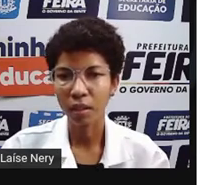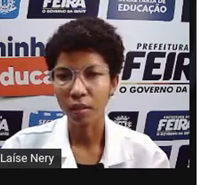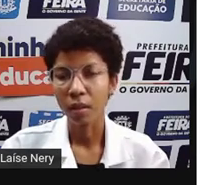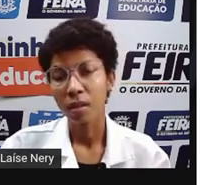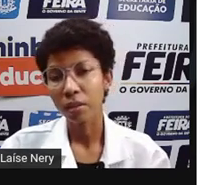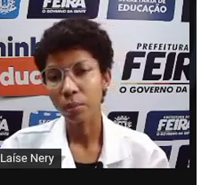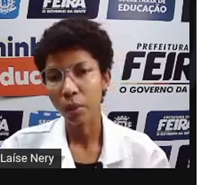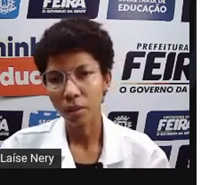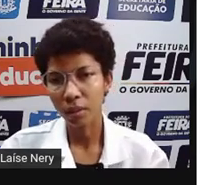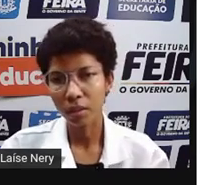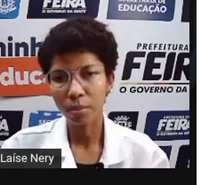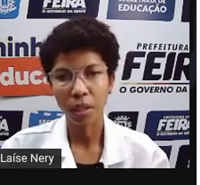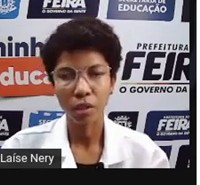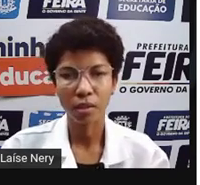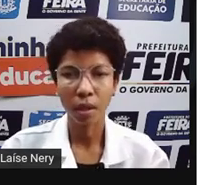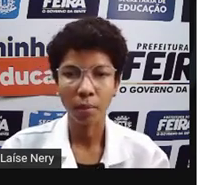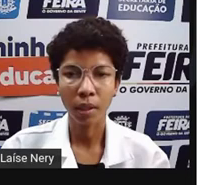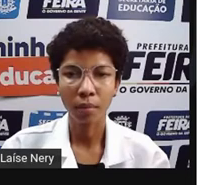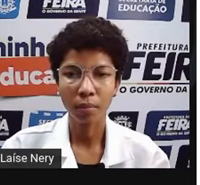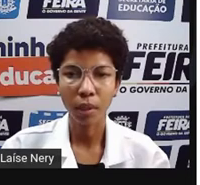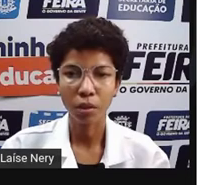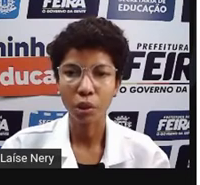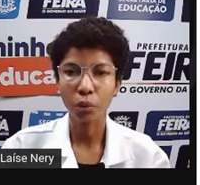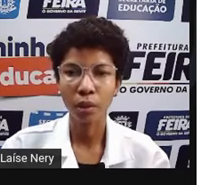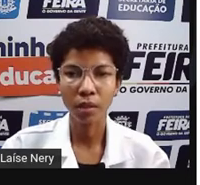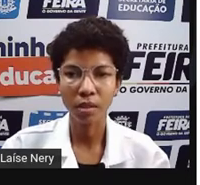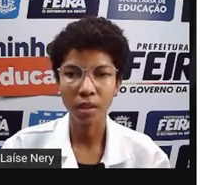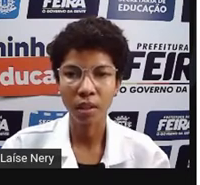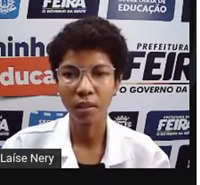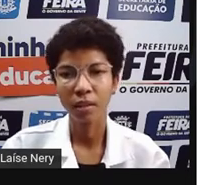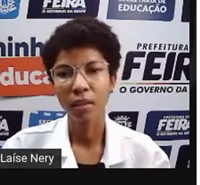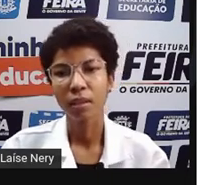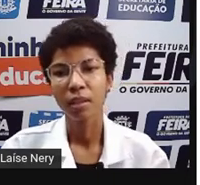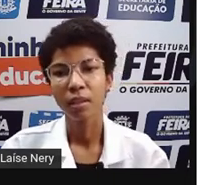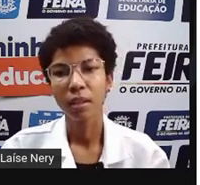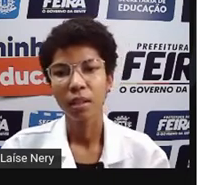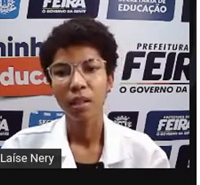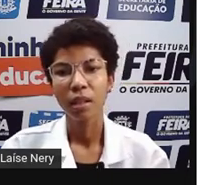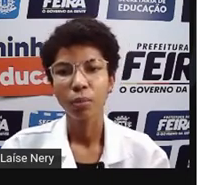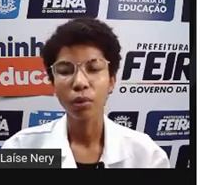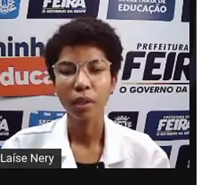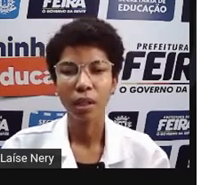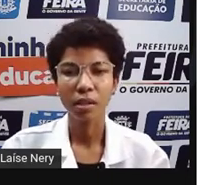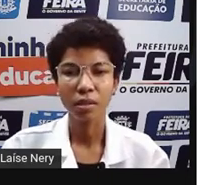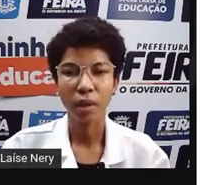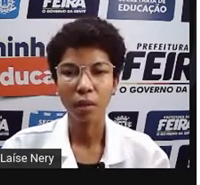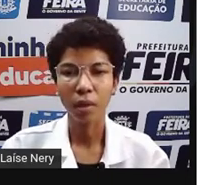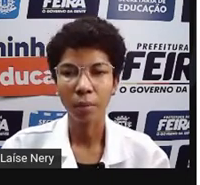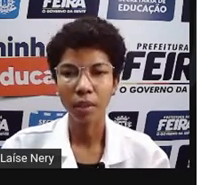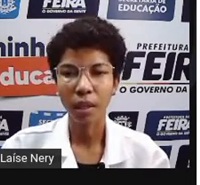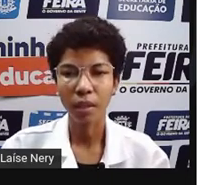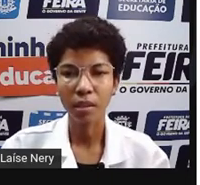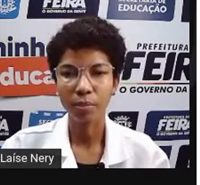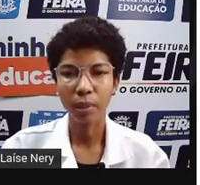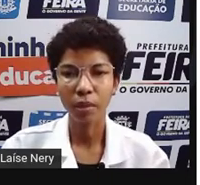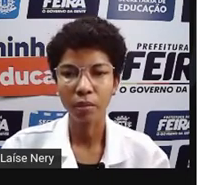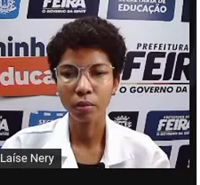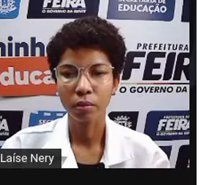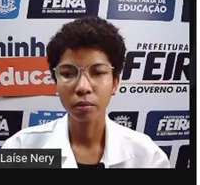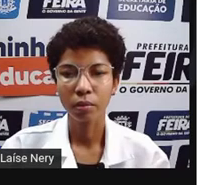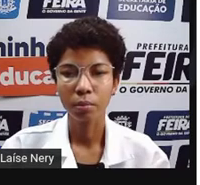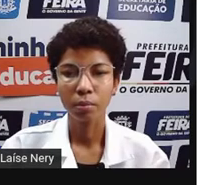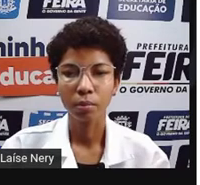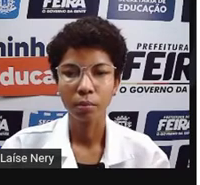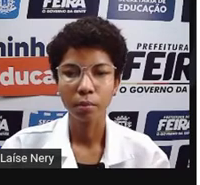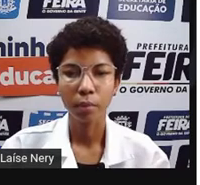aqui são importantes para a gente saber, para a gente conhecer, porque elas são regulamentadas pelo